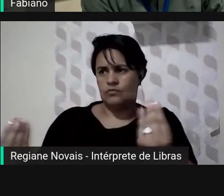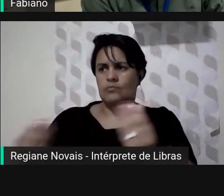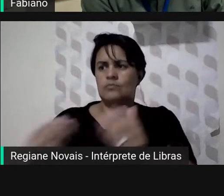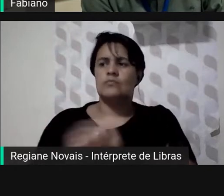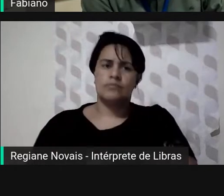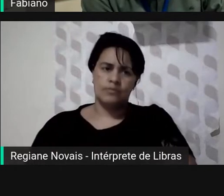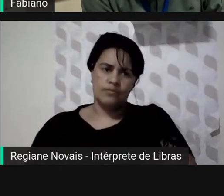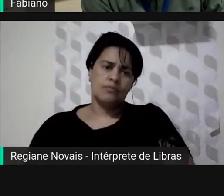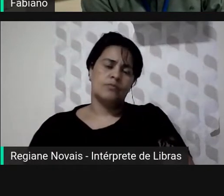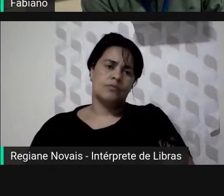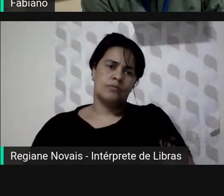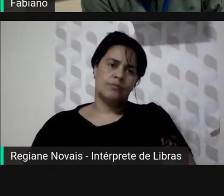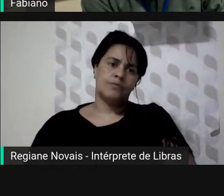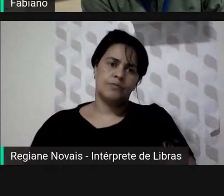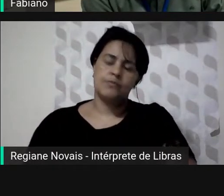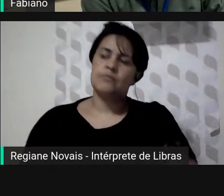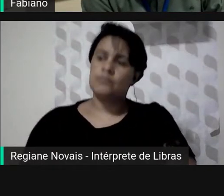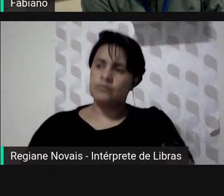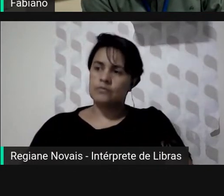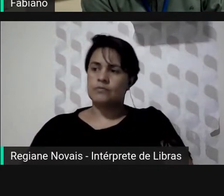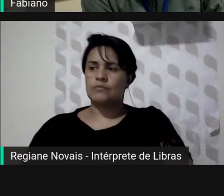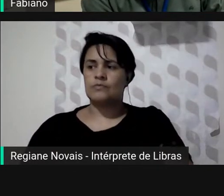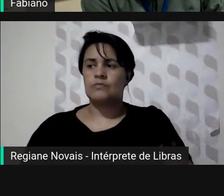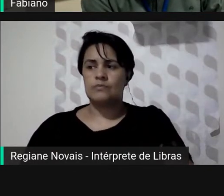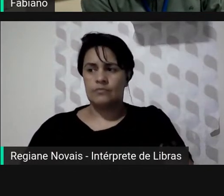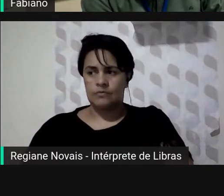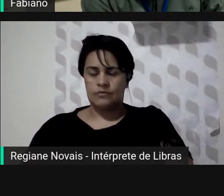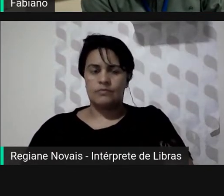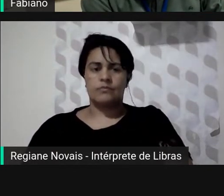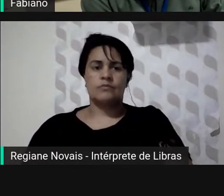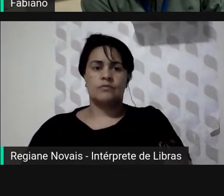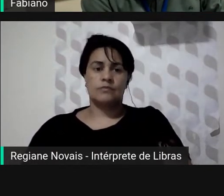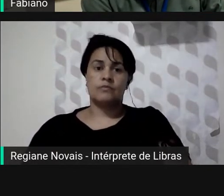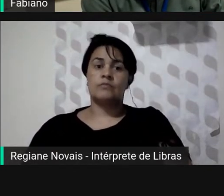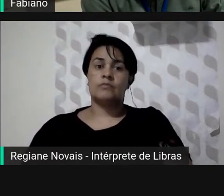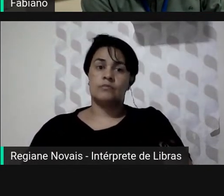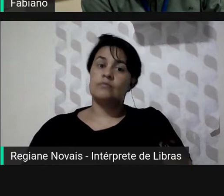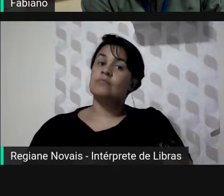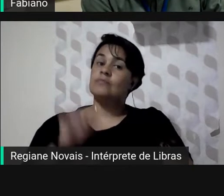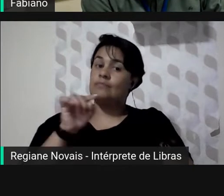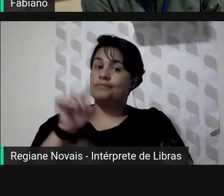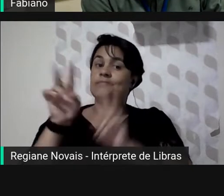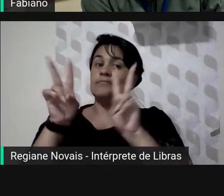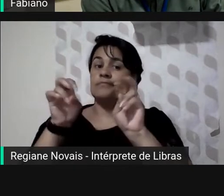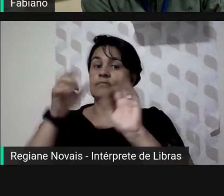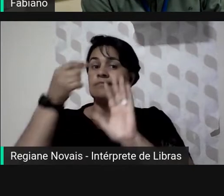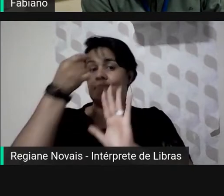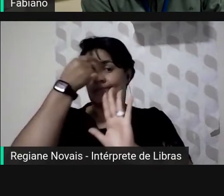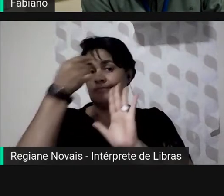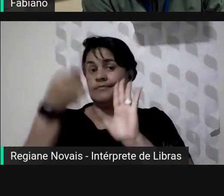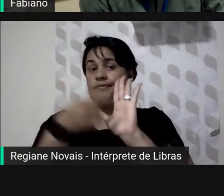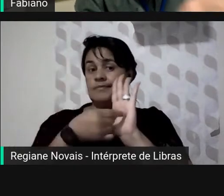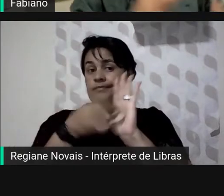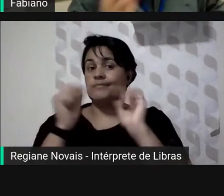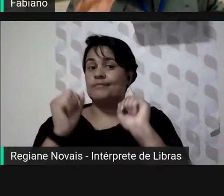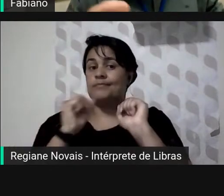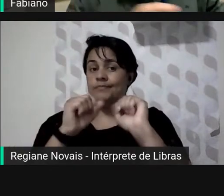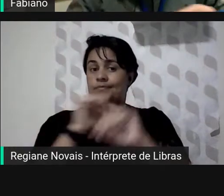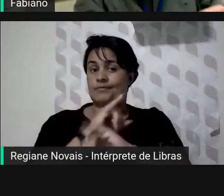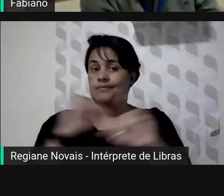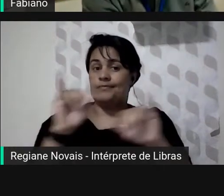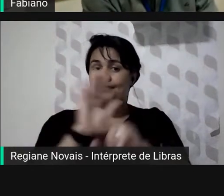pela frente legal nesse aspecto a inteligência artificial pode ajudar bastante aí né Sérgio sem nos